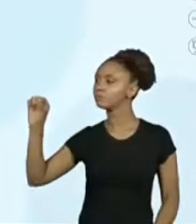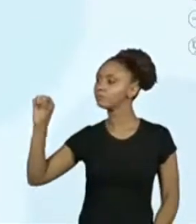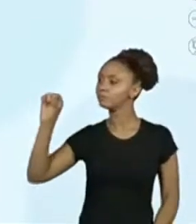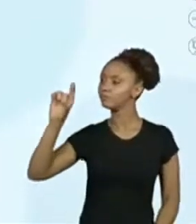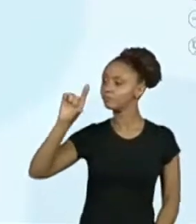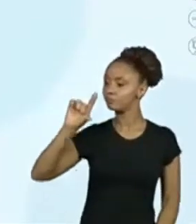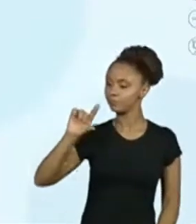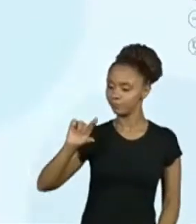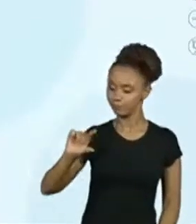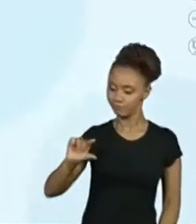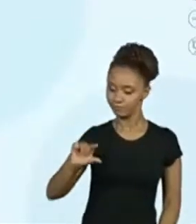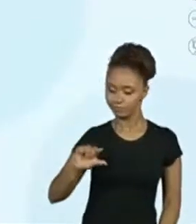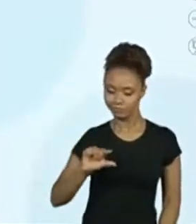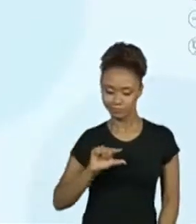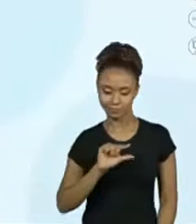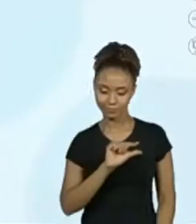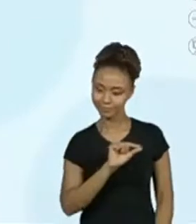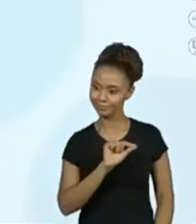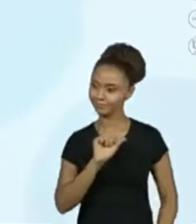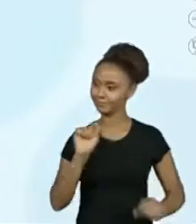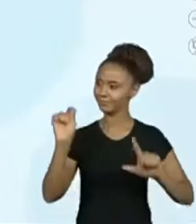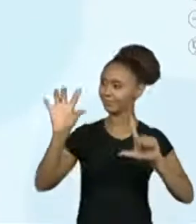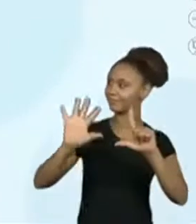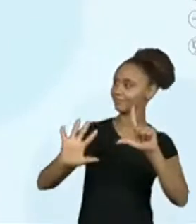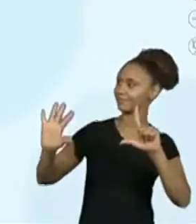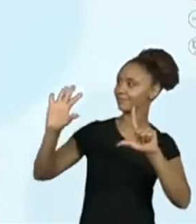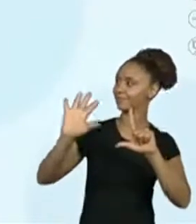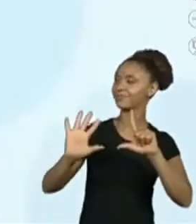da imagem...